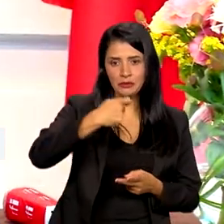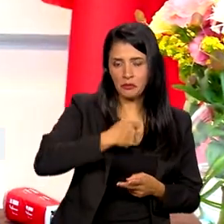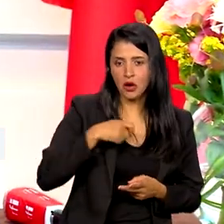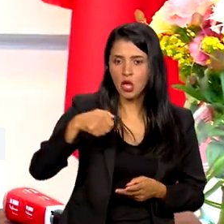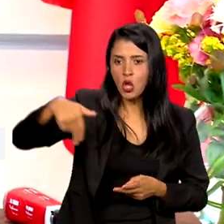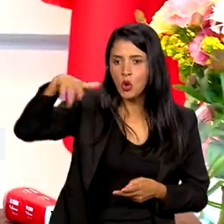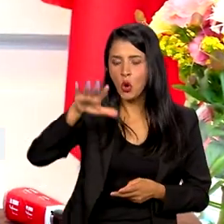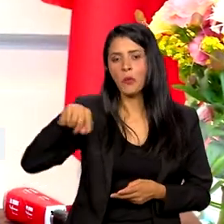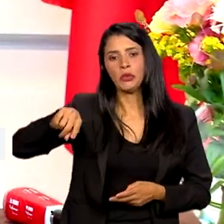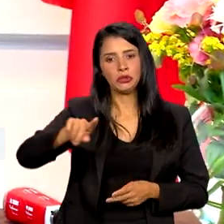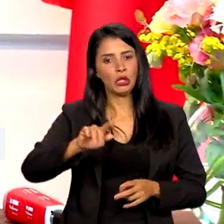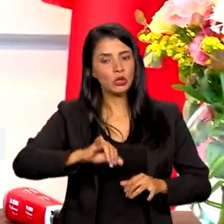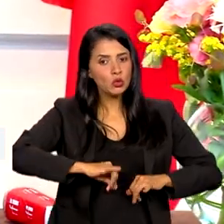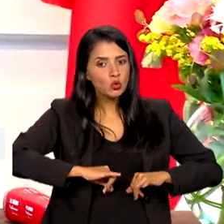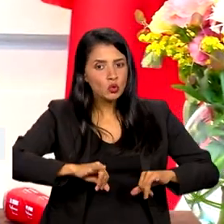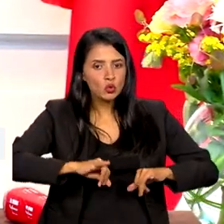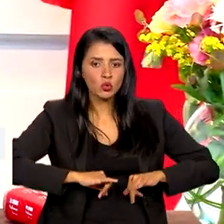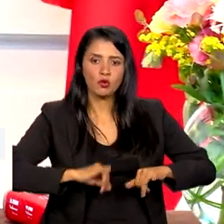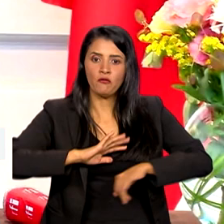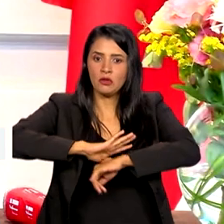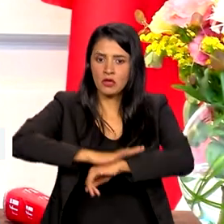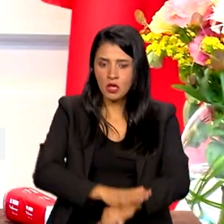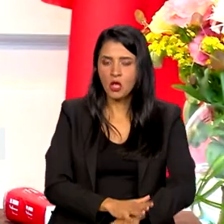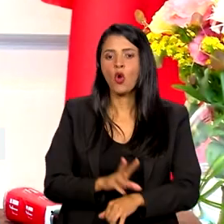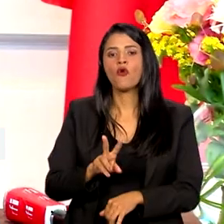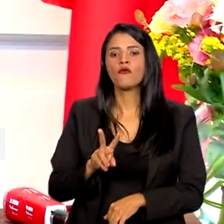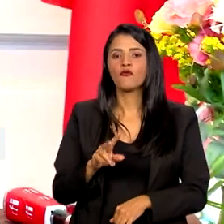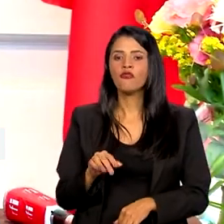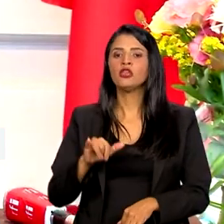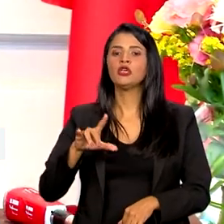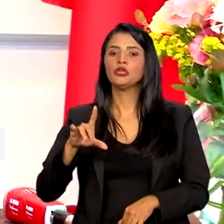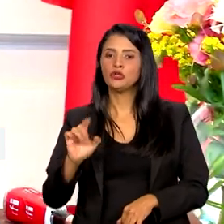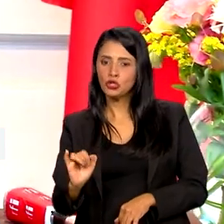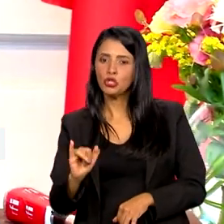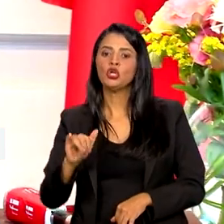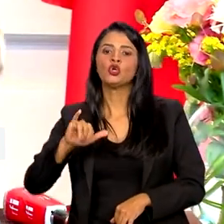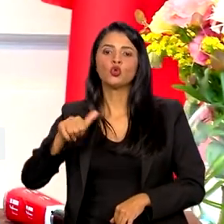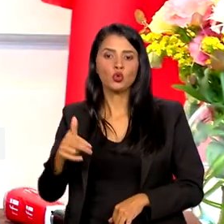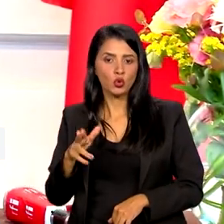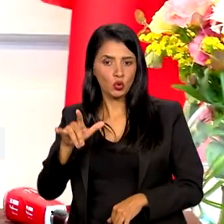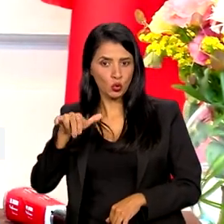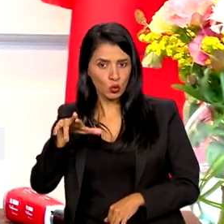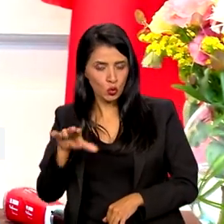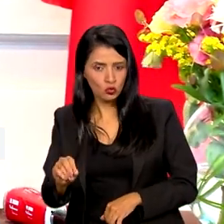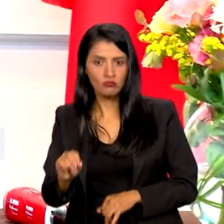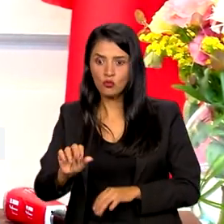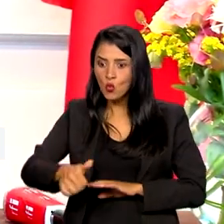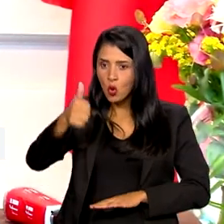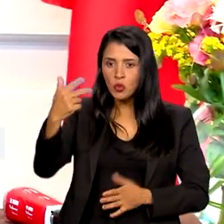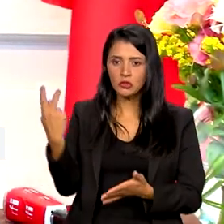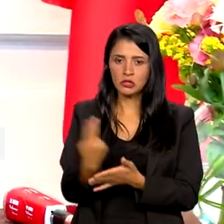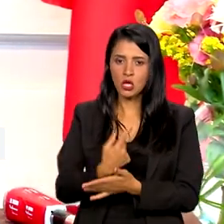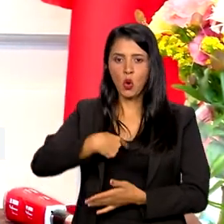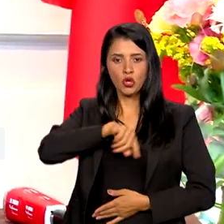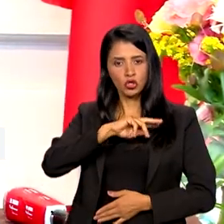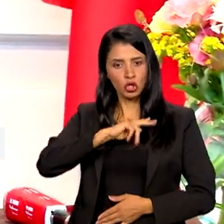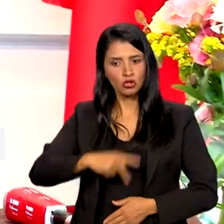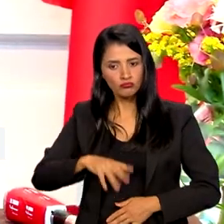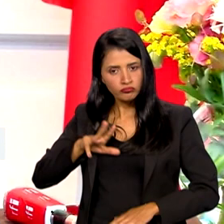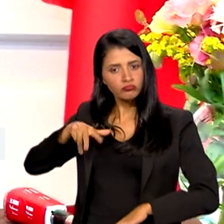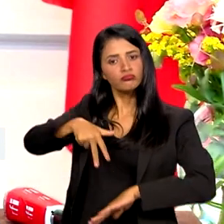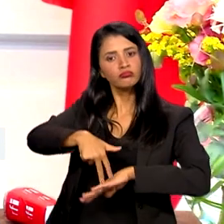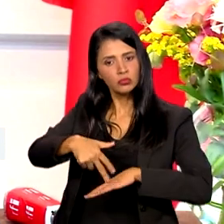sofrido casos de racismo, como é o caso do VIDE Júnior, onde nós nos posicionamos desde o primeiro momento que aconteceu, enquanto governo, mas também enquanto